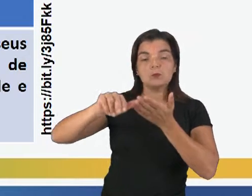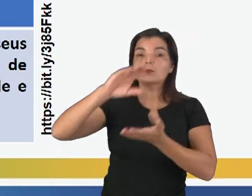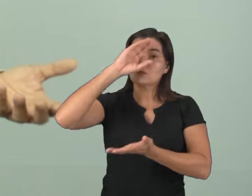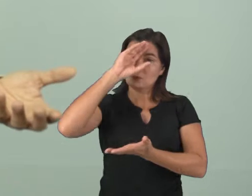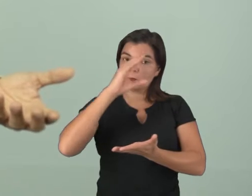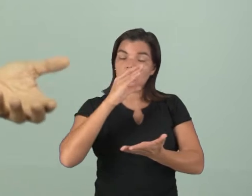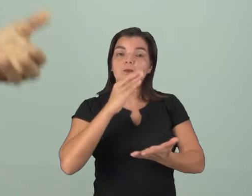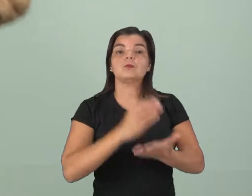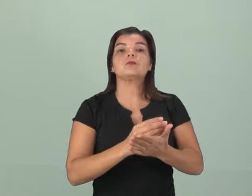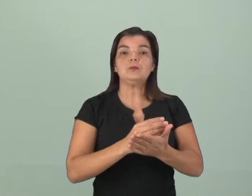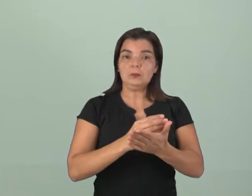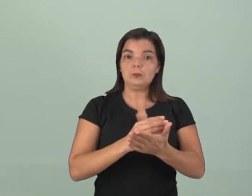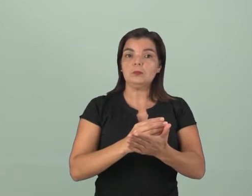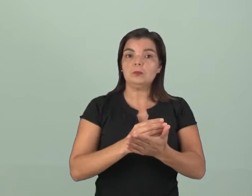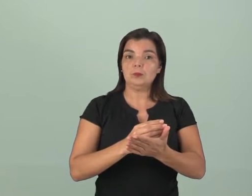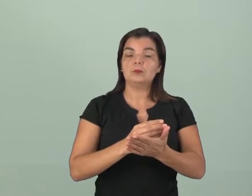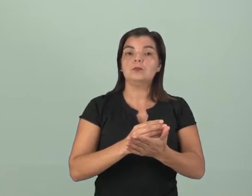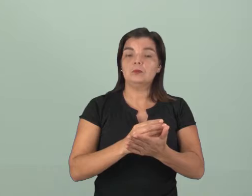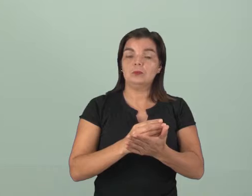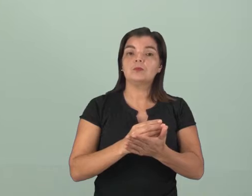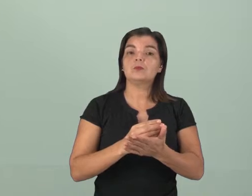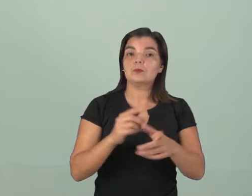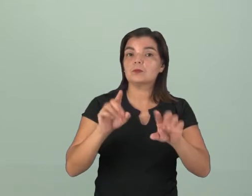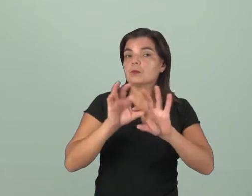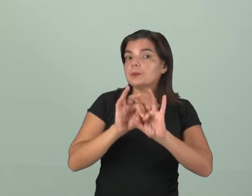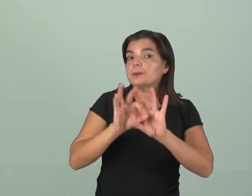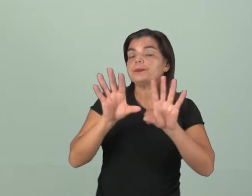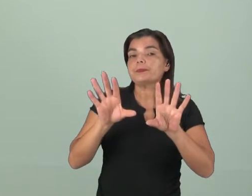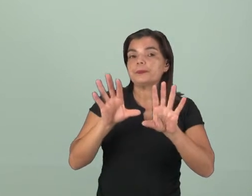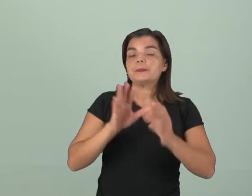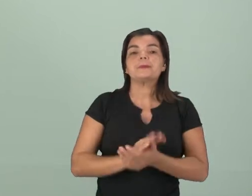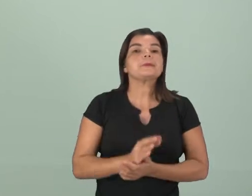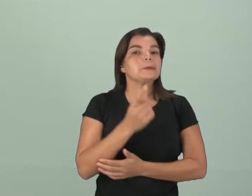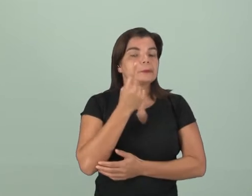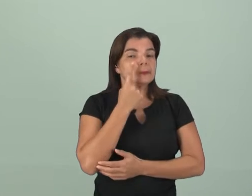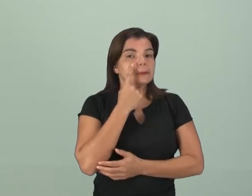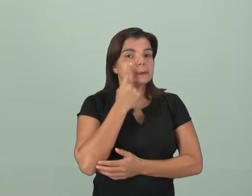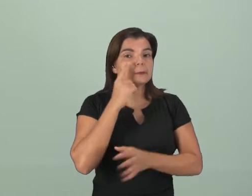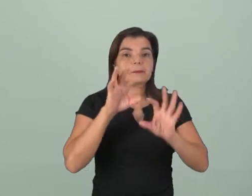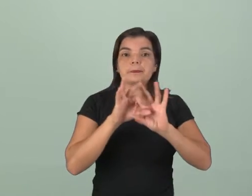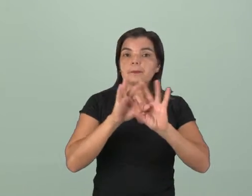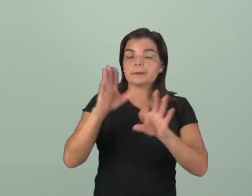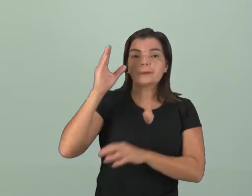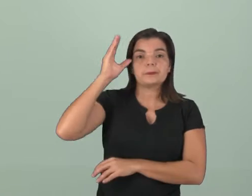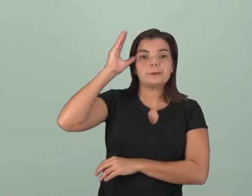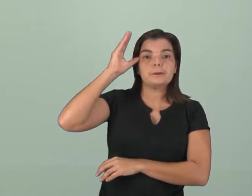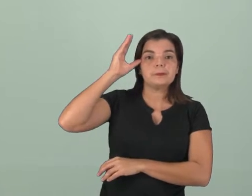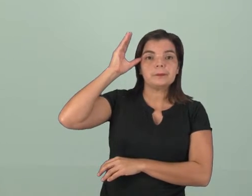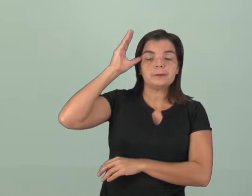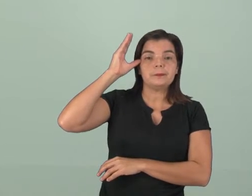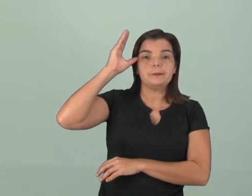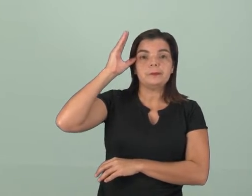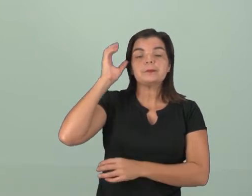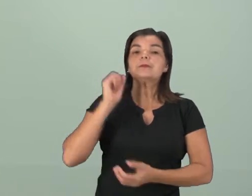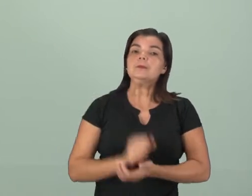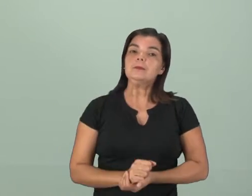crenças repousa sobre a liberdade. A gente viu ali liberdade de consciência,